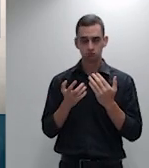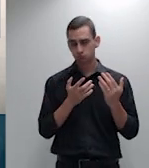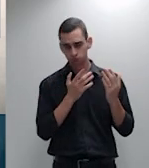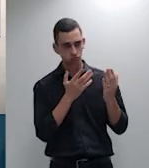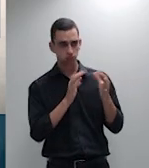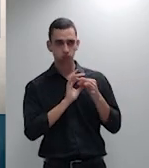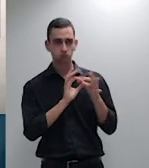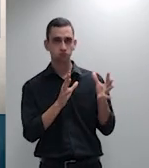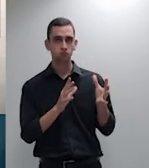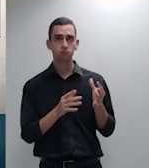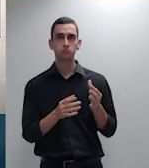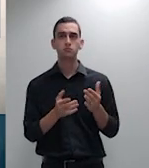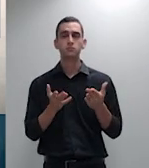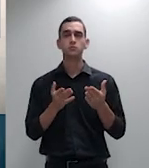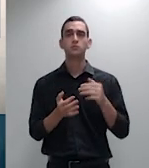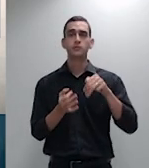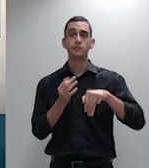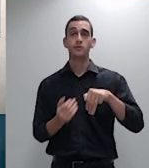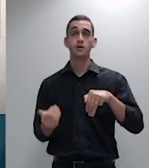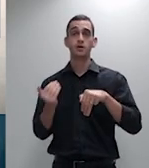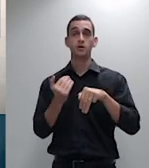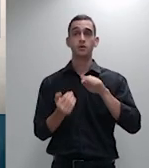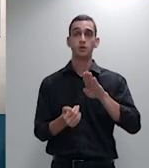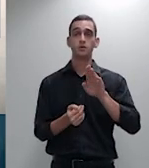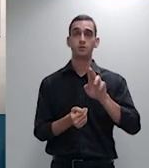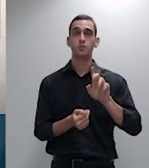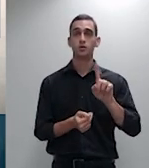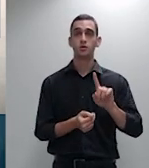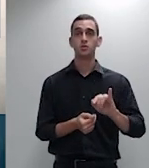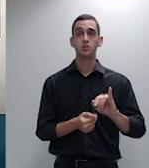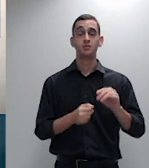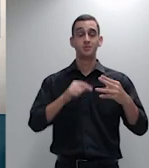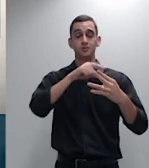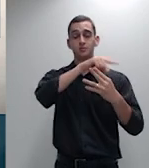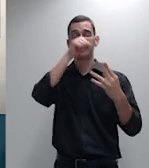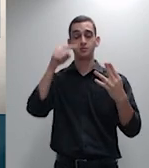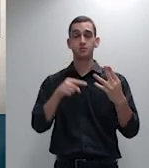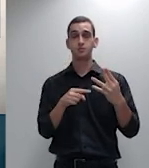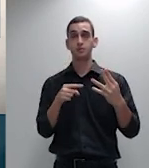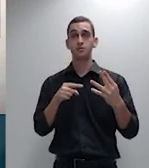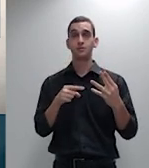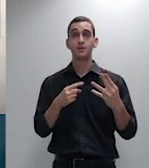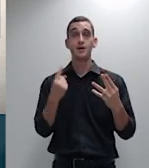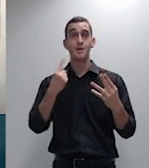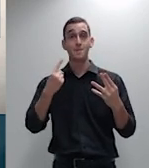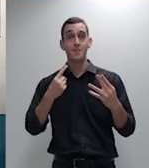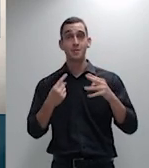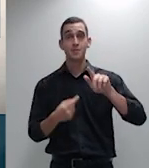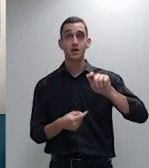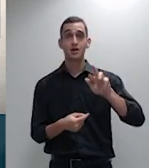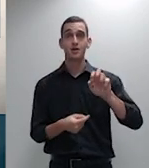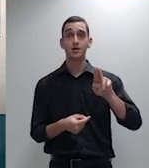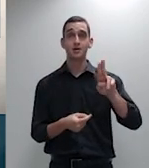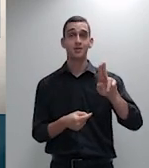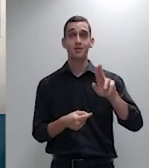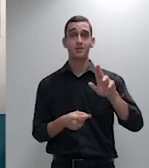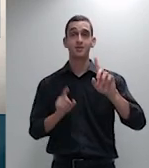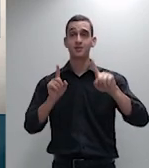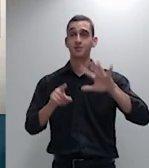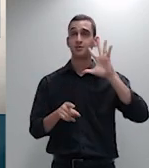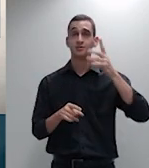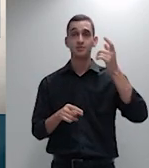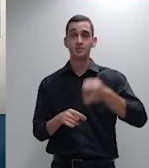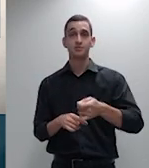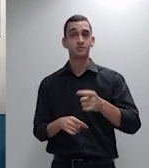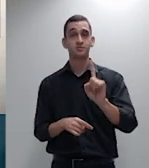decisão do juiz de primeiro grau que está sendo objeto da ação recisória senão não seria nem a nossa competência é da quarta é da quarta turma